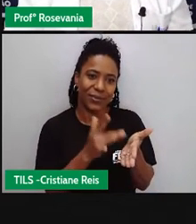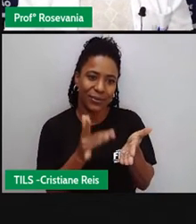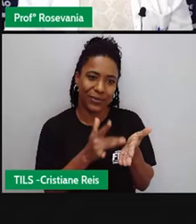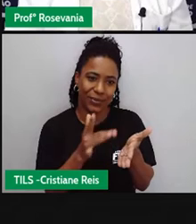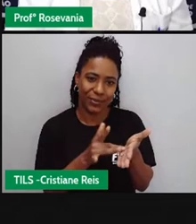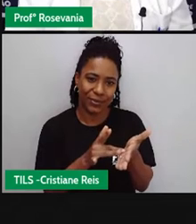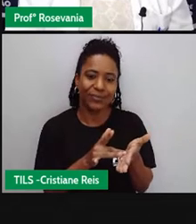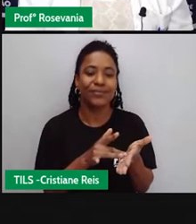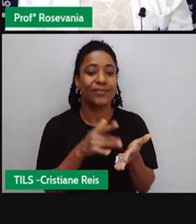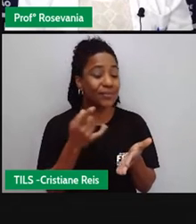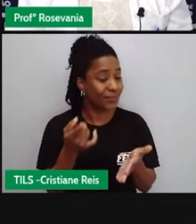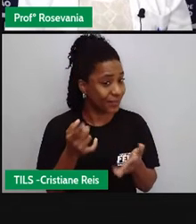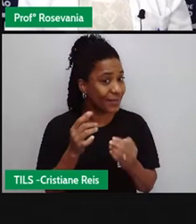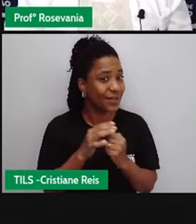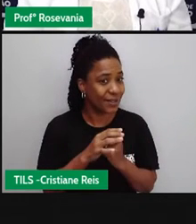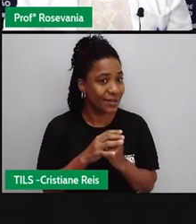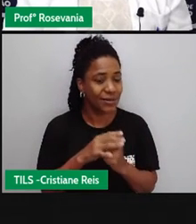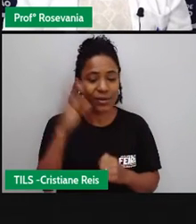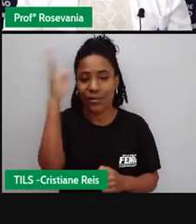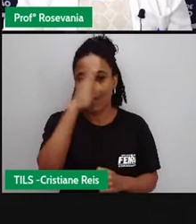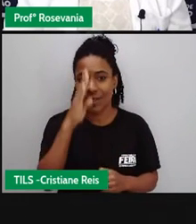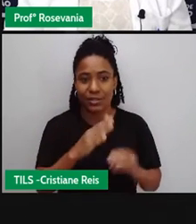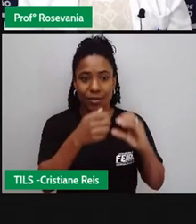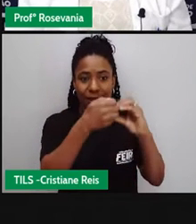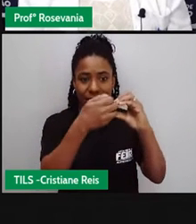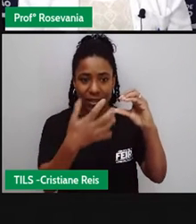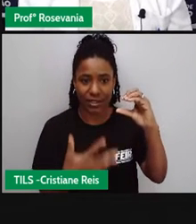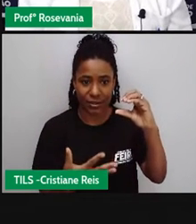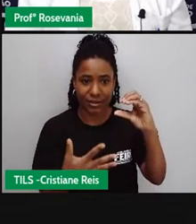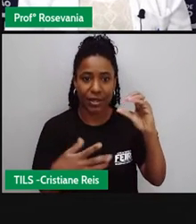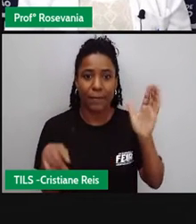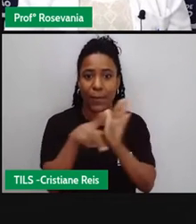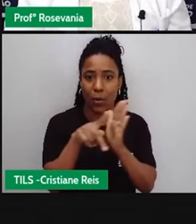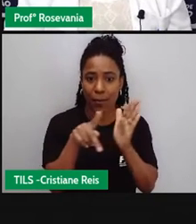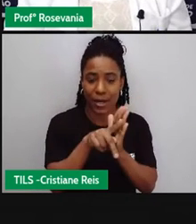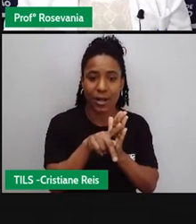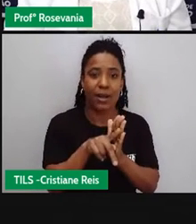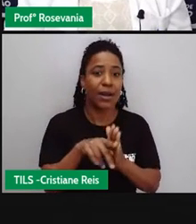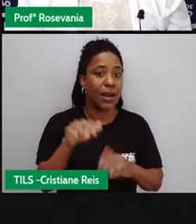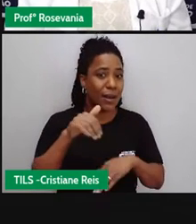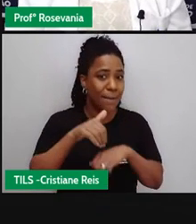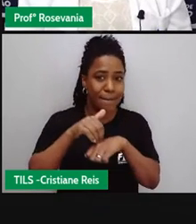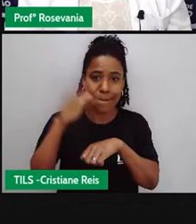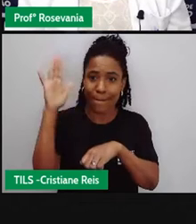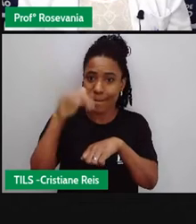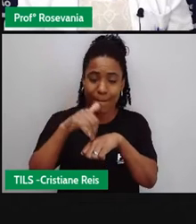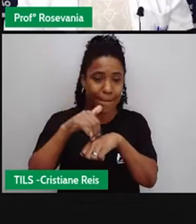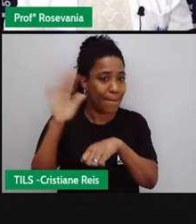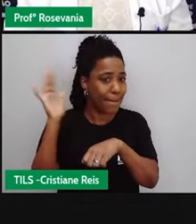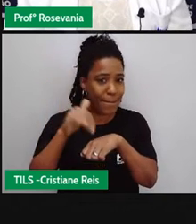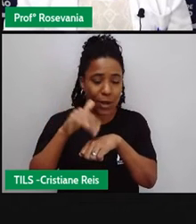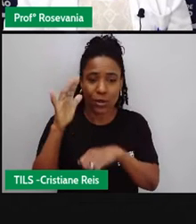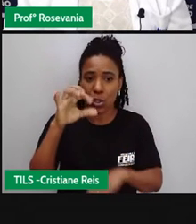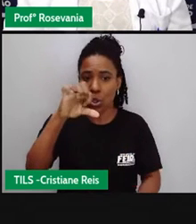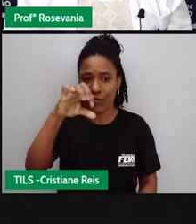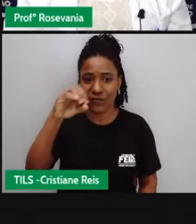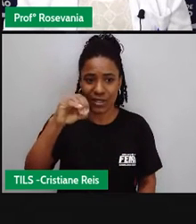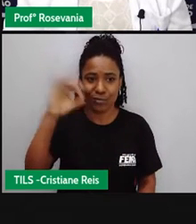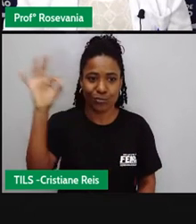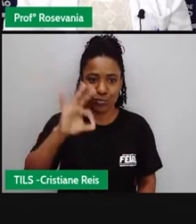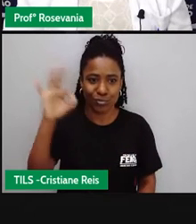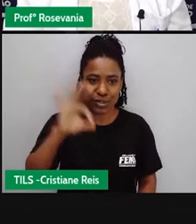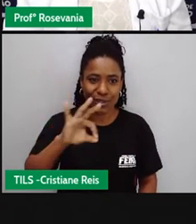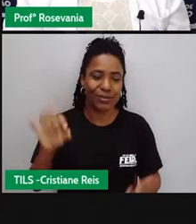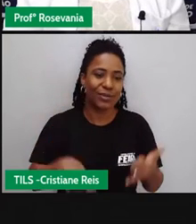uma característica no Brasil como um todo. Todos acima de 90%. Não importa qual é a região, o celular ainda é o